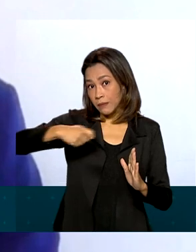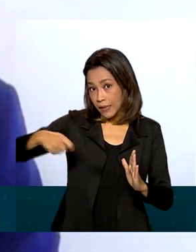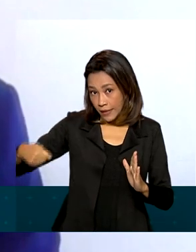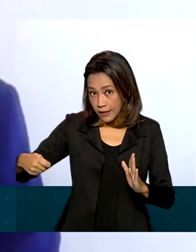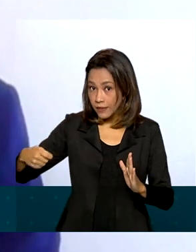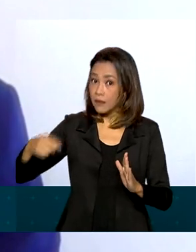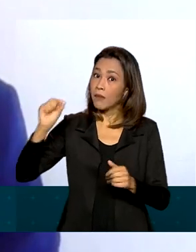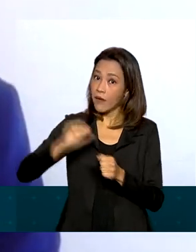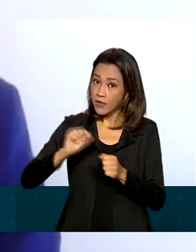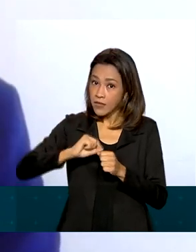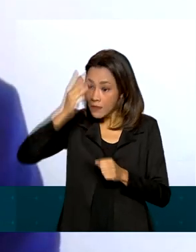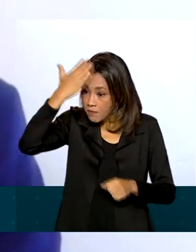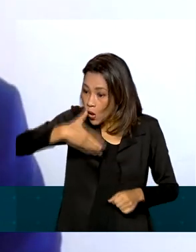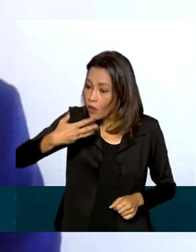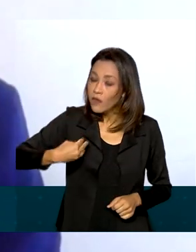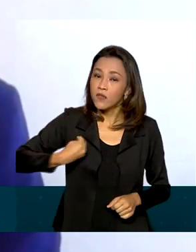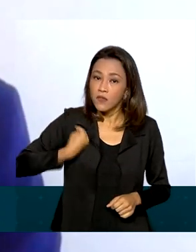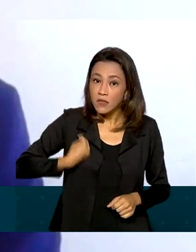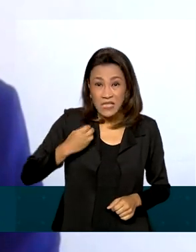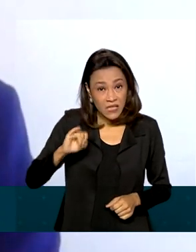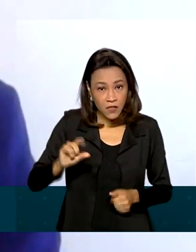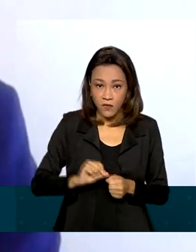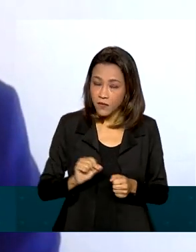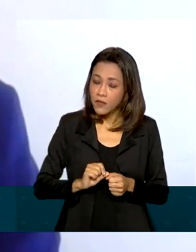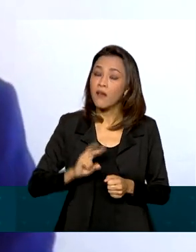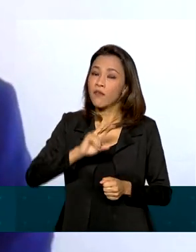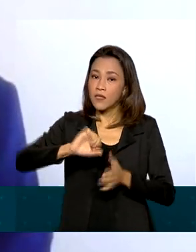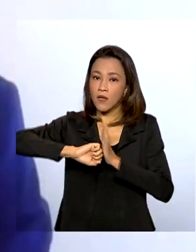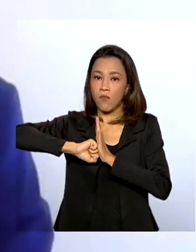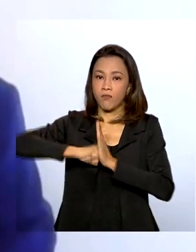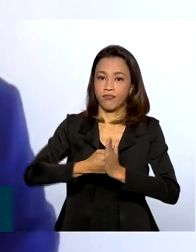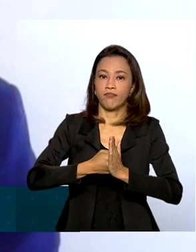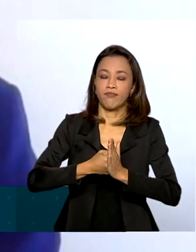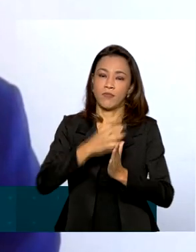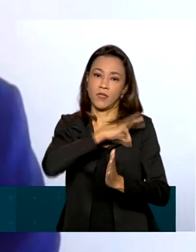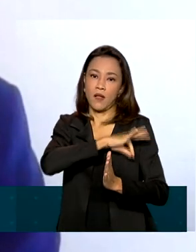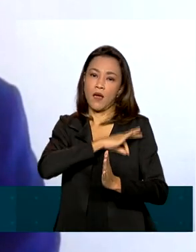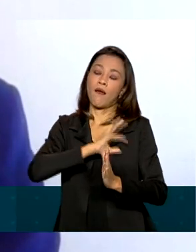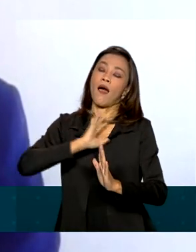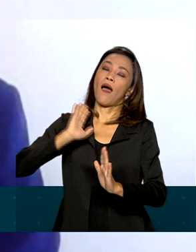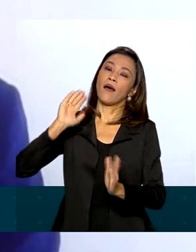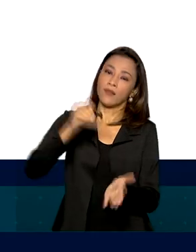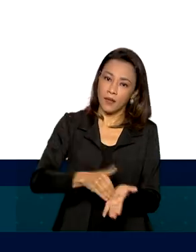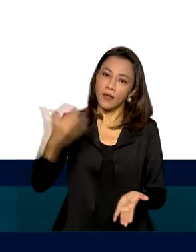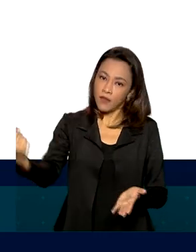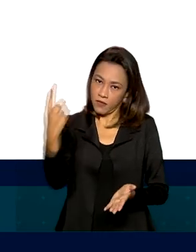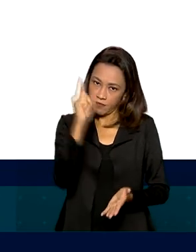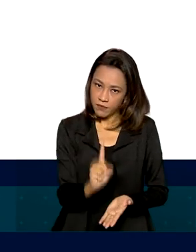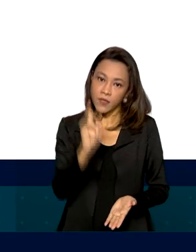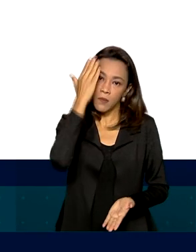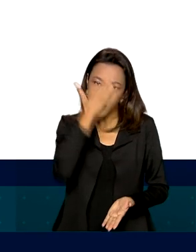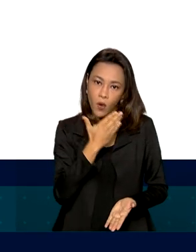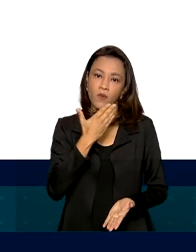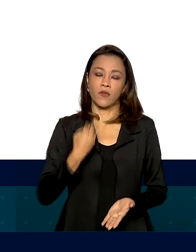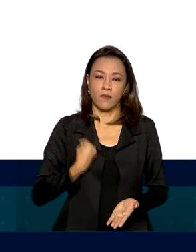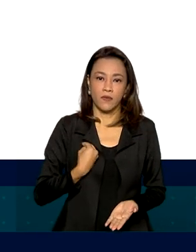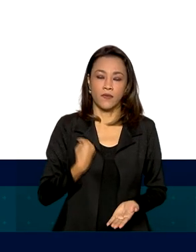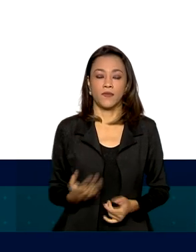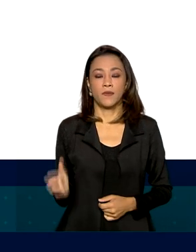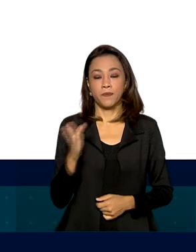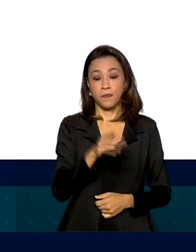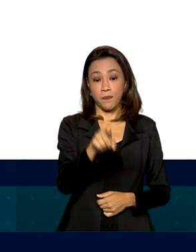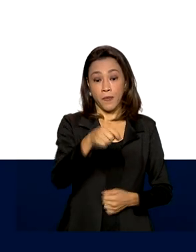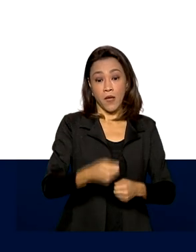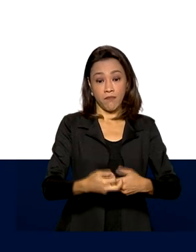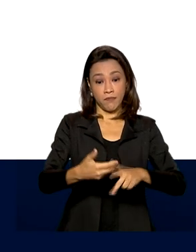realizar a prova de vida. E caso não o faça, o seu benefício fica suspenso até que seja feita a comprovação. Na página do INSS,